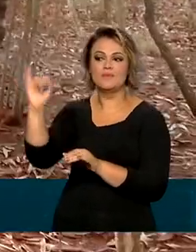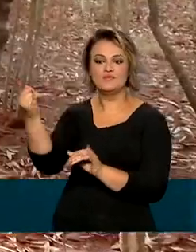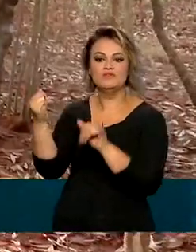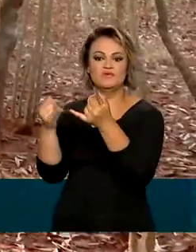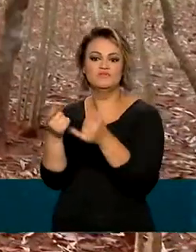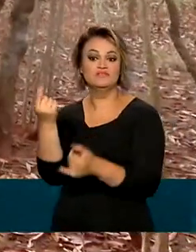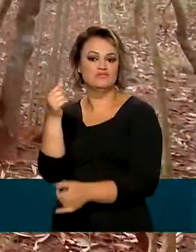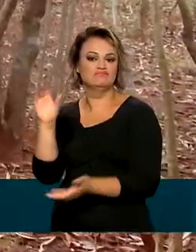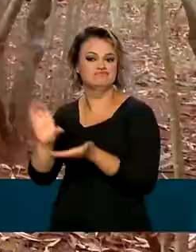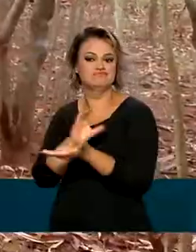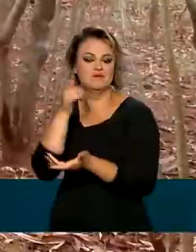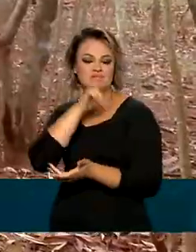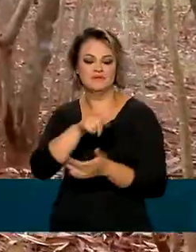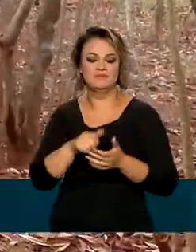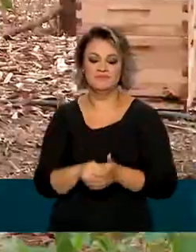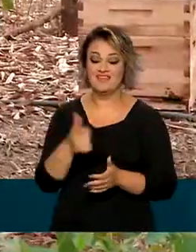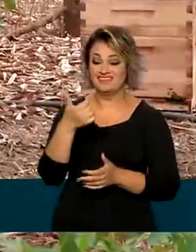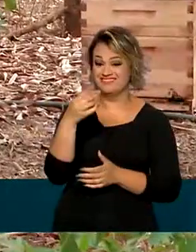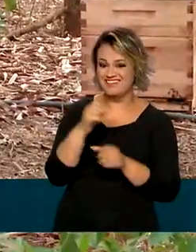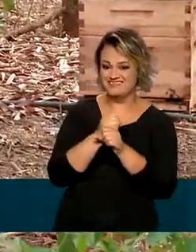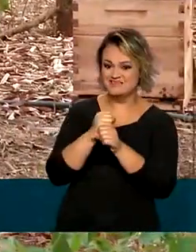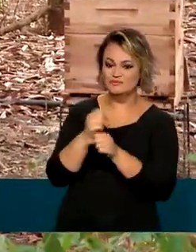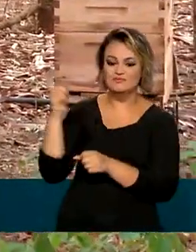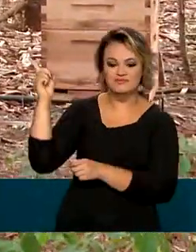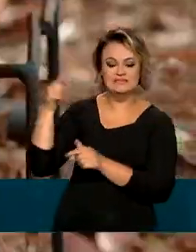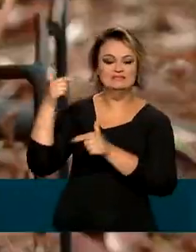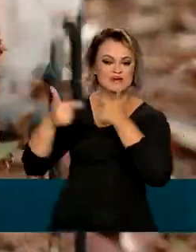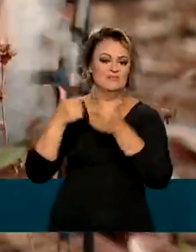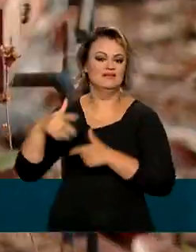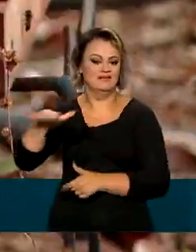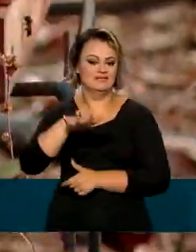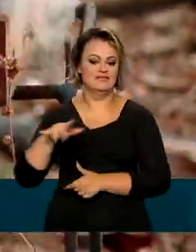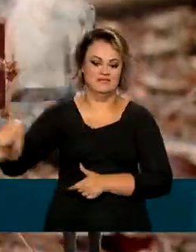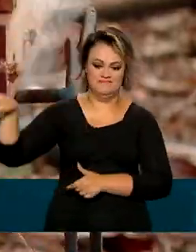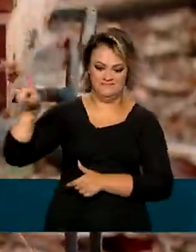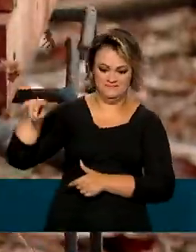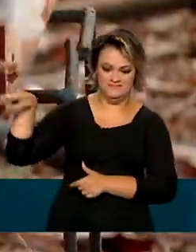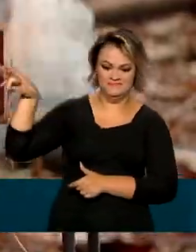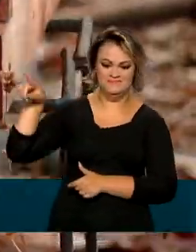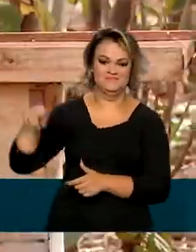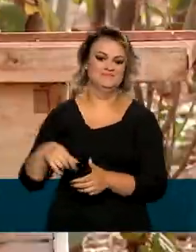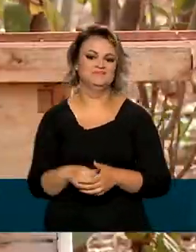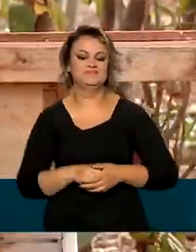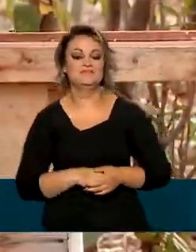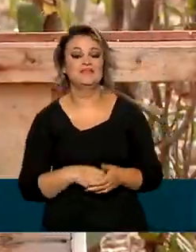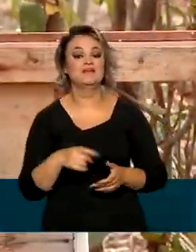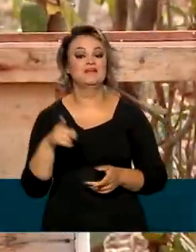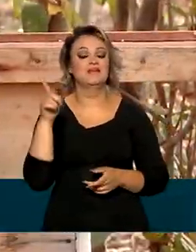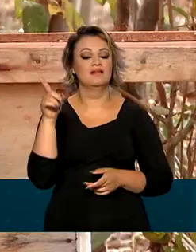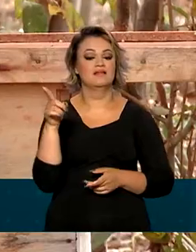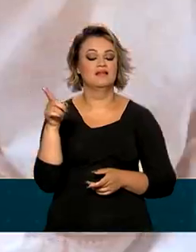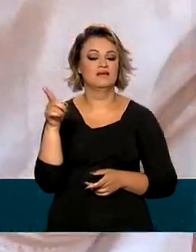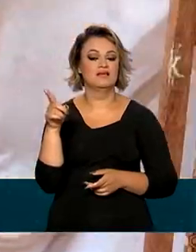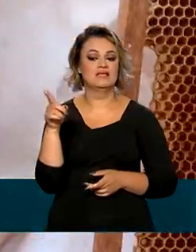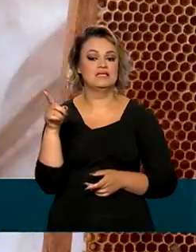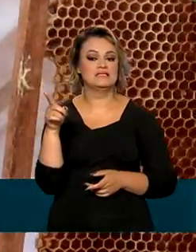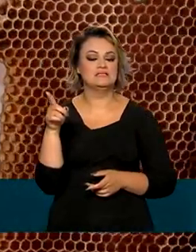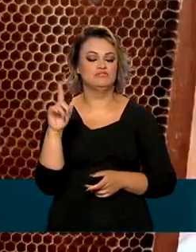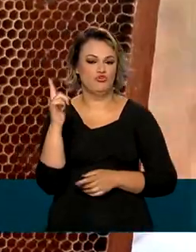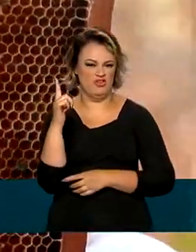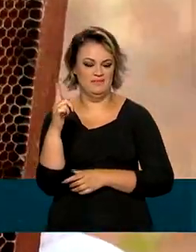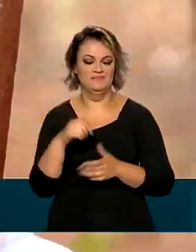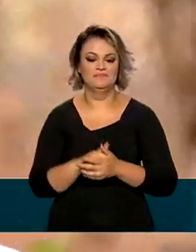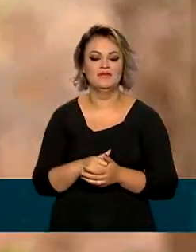renda. Há mais de 10 anos, Emerson e sua família se dedicam à apicultura nesta propriedade, na cidade de Formosa, e o